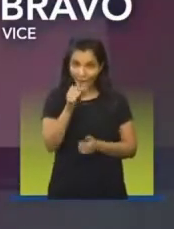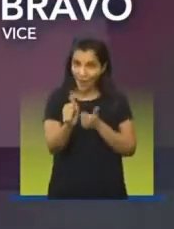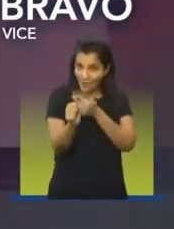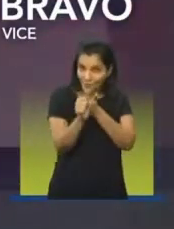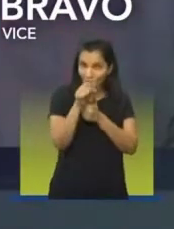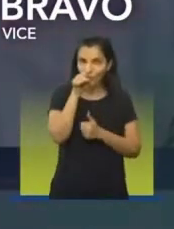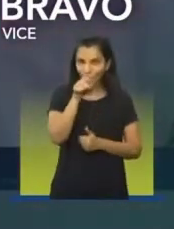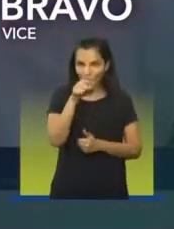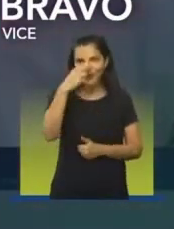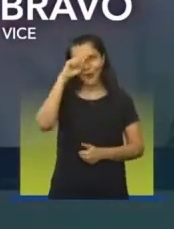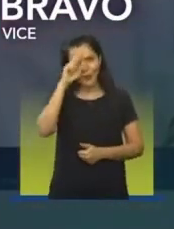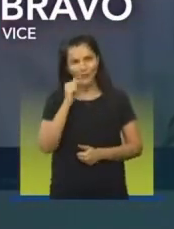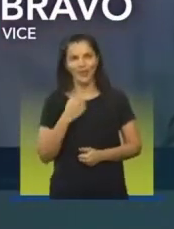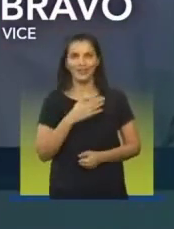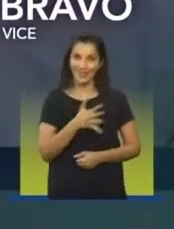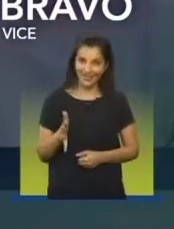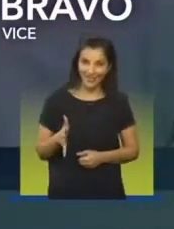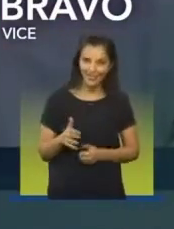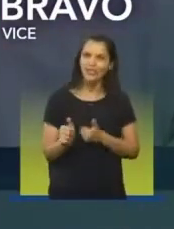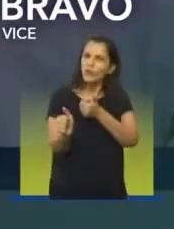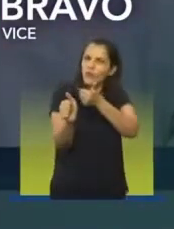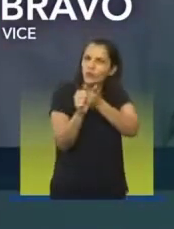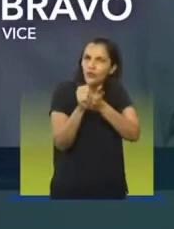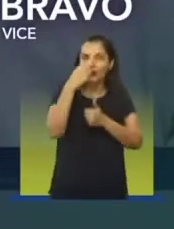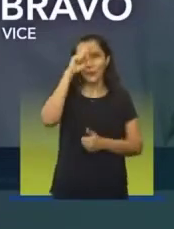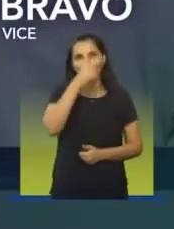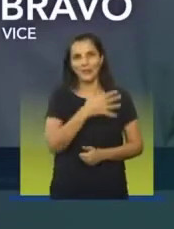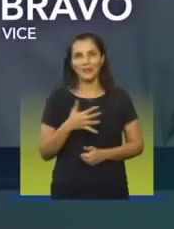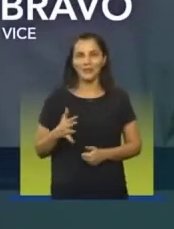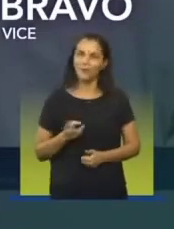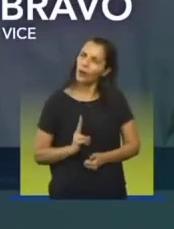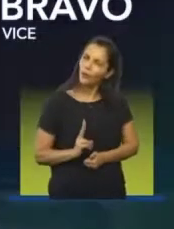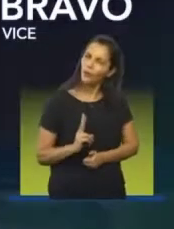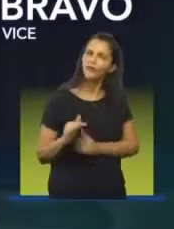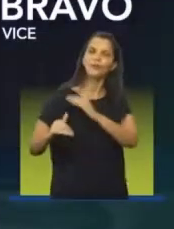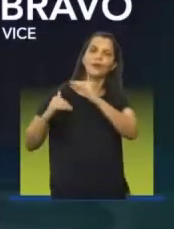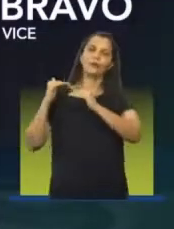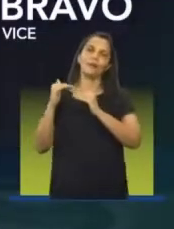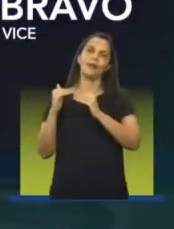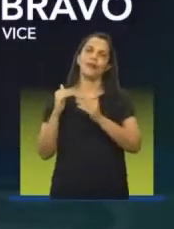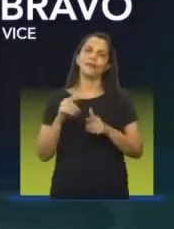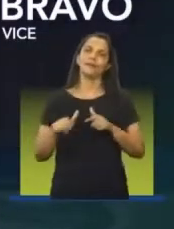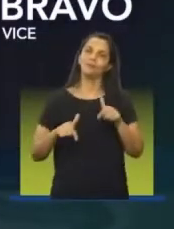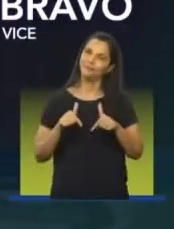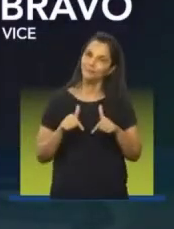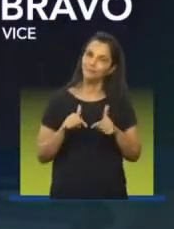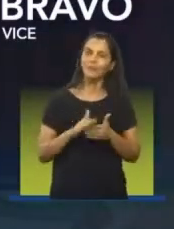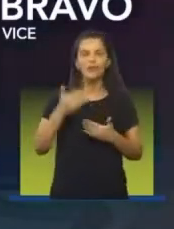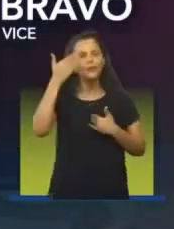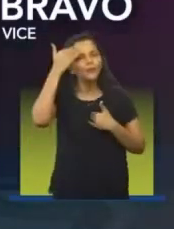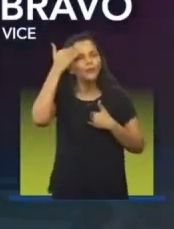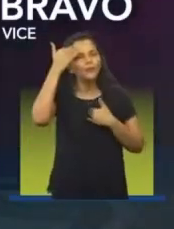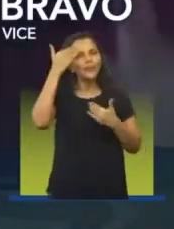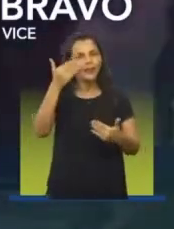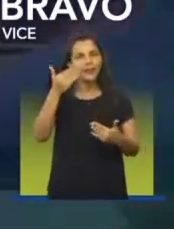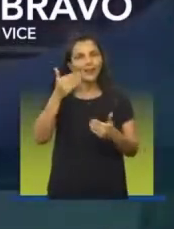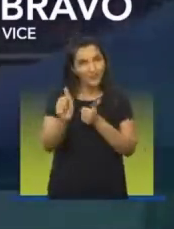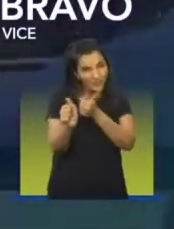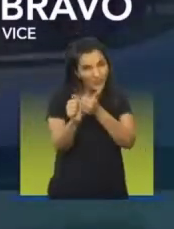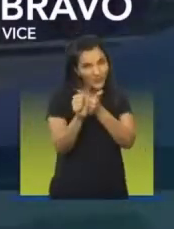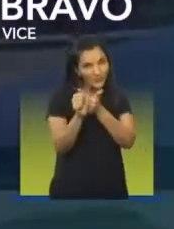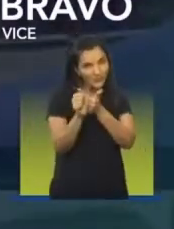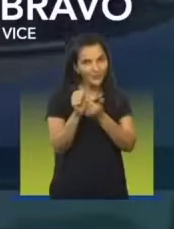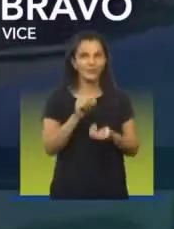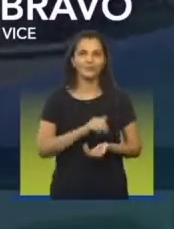você pode contar comigo. Estamos juntos com o Rogério Santos para dar continuidade neste incrível trabalho. Então, eu te agradeço. E estamos juntos. Aloha!